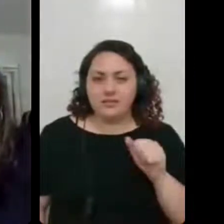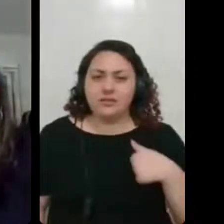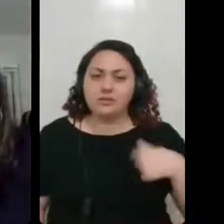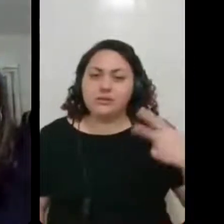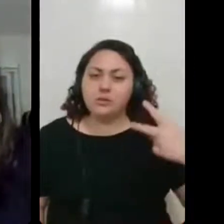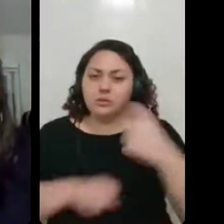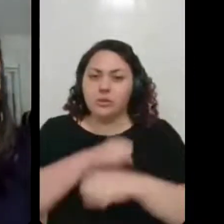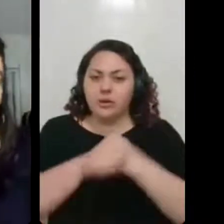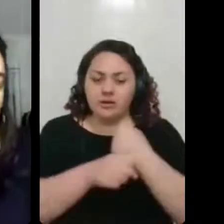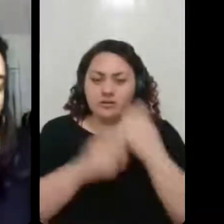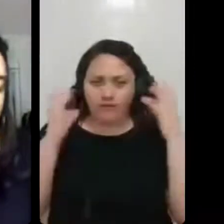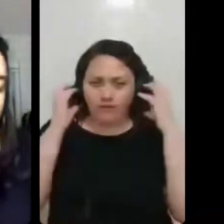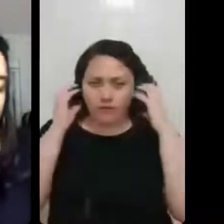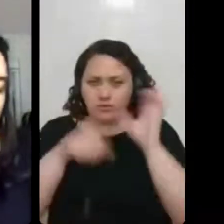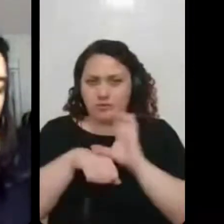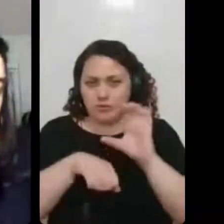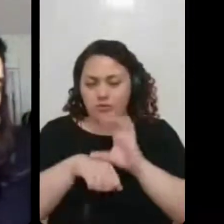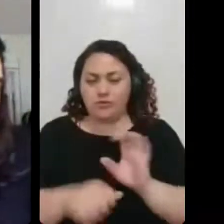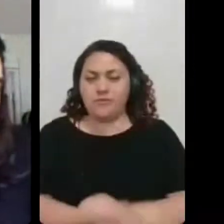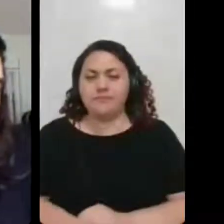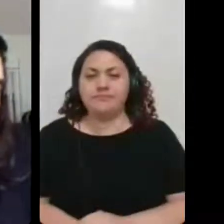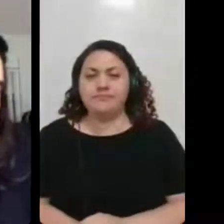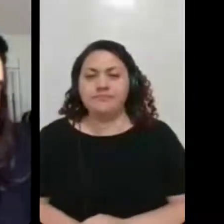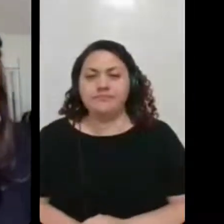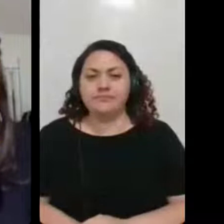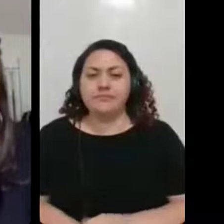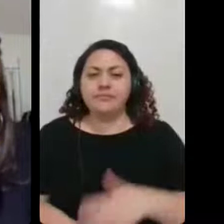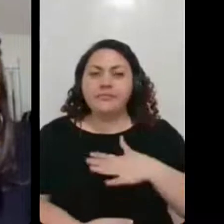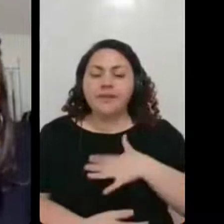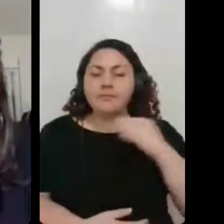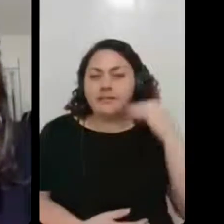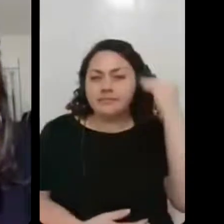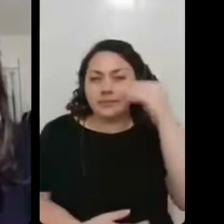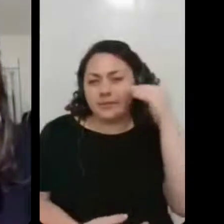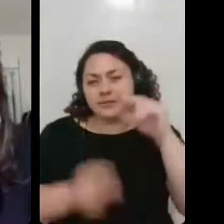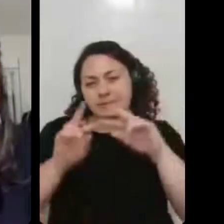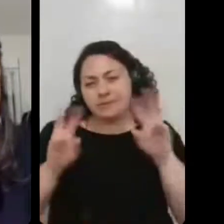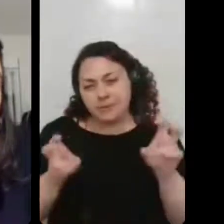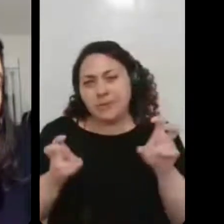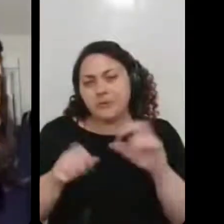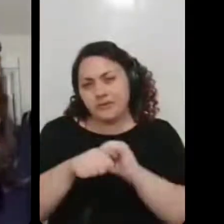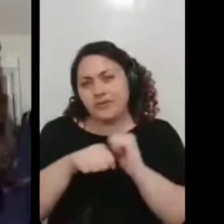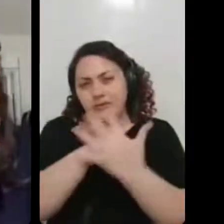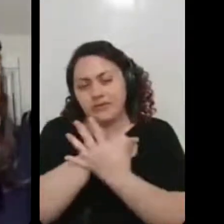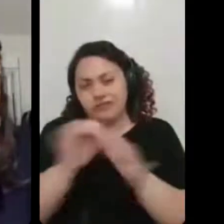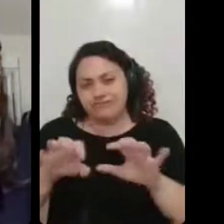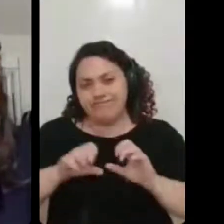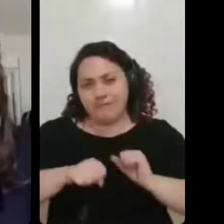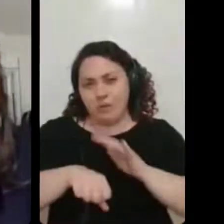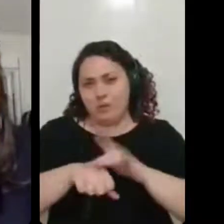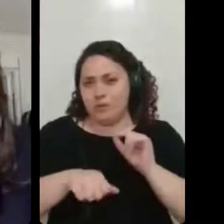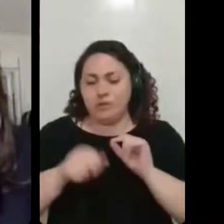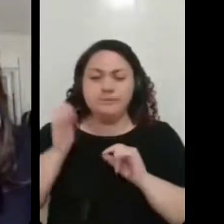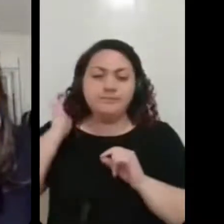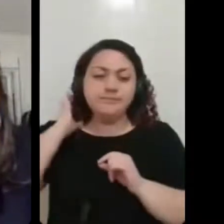e a minha história, assim, em relação à doença, né, da Covid-19, é que no final